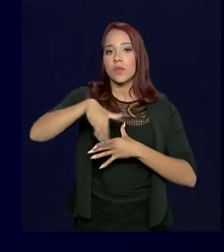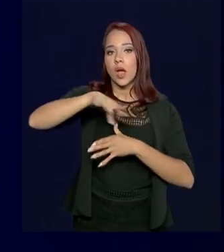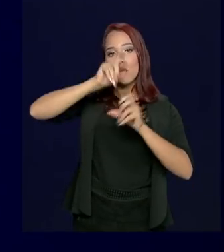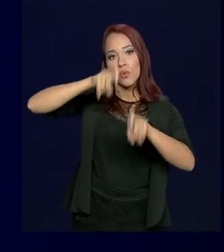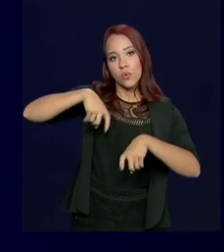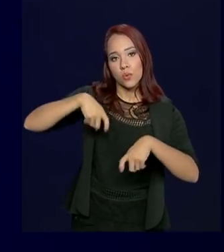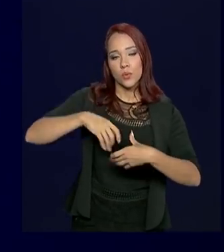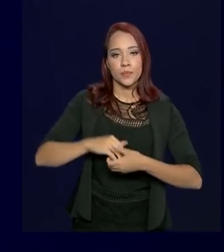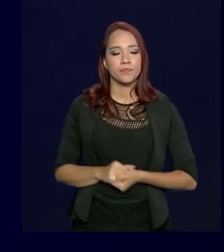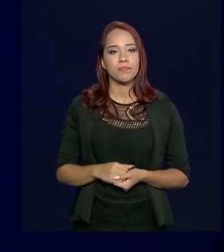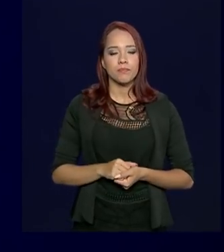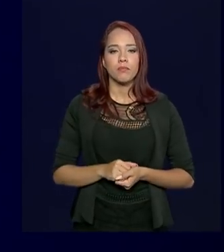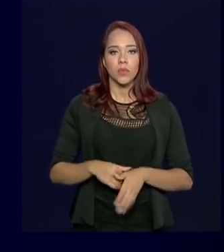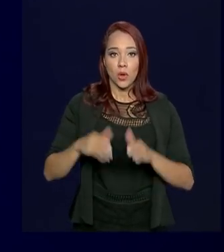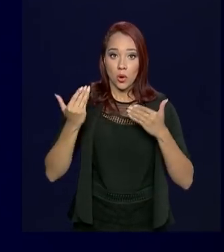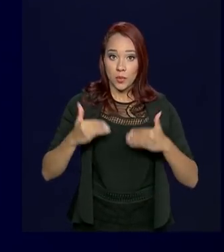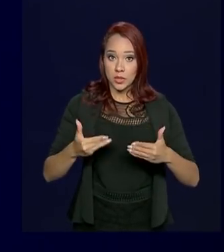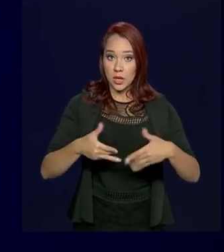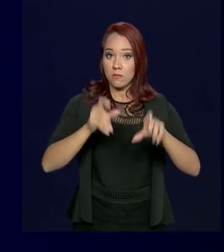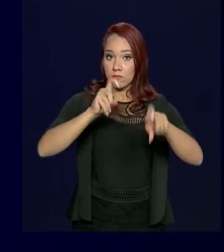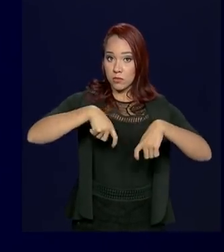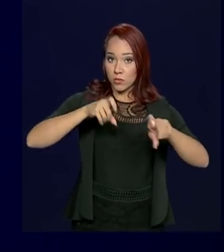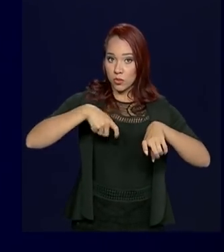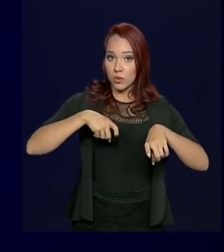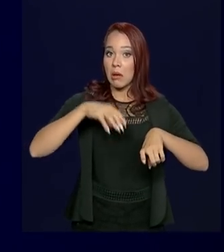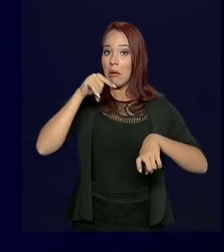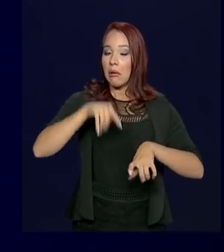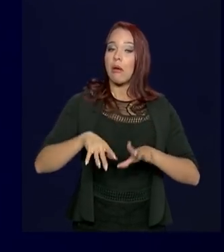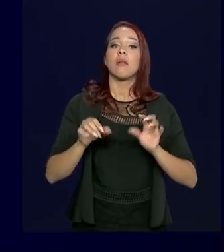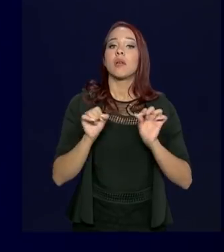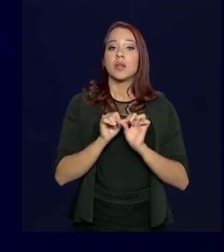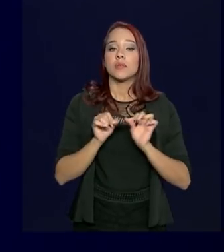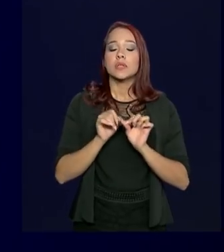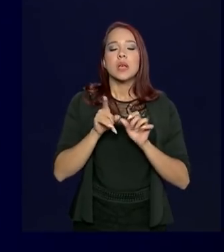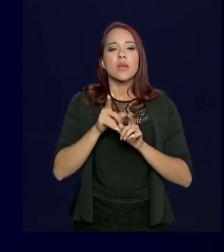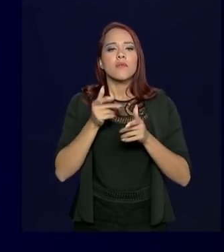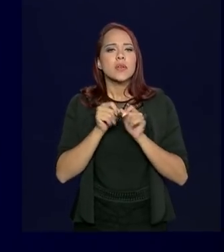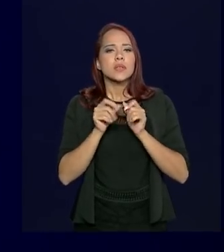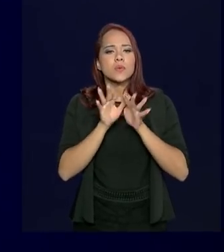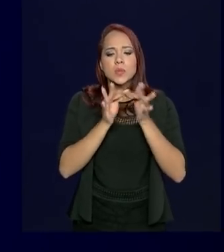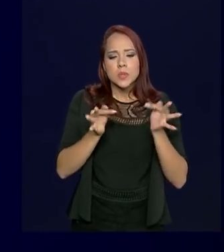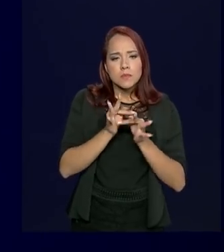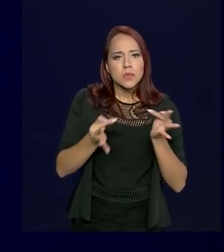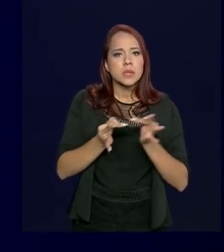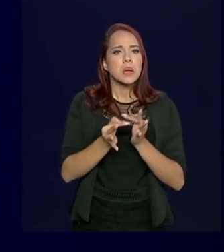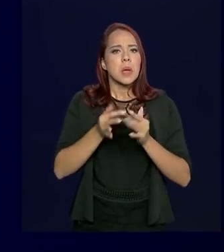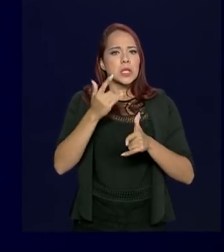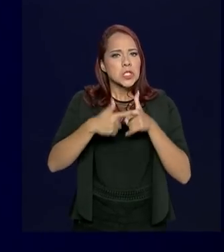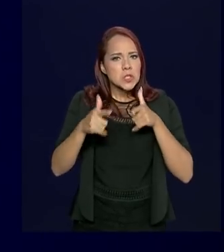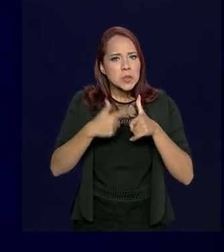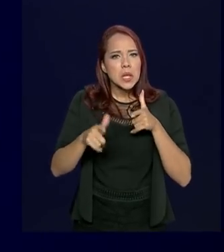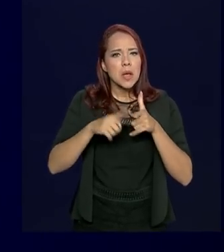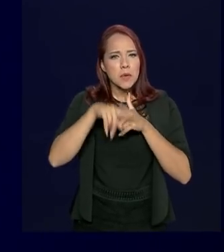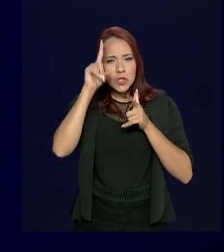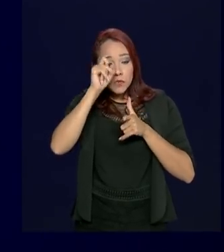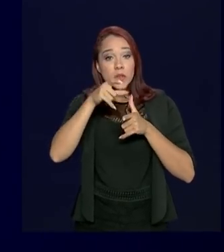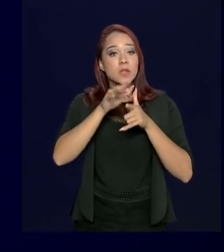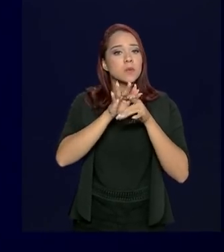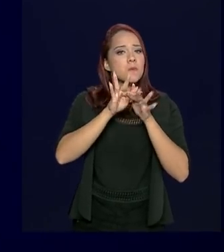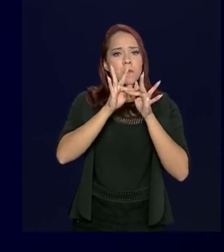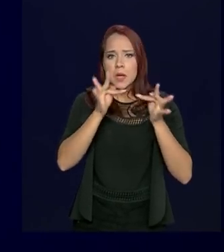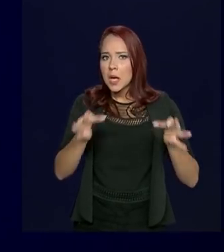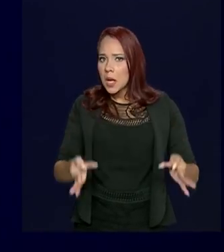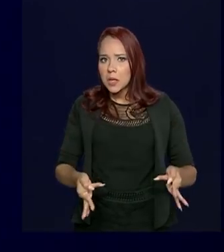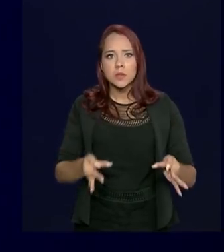região. O Ministério da Agricultura, ele vem simplificando, desburocratizando e melhorando o